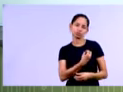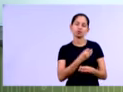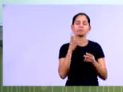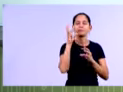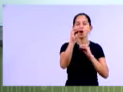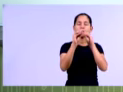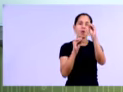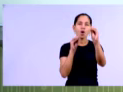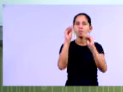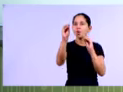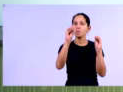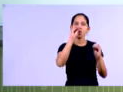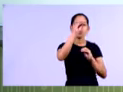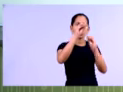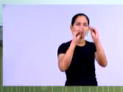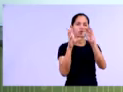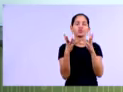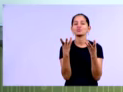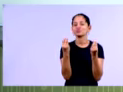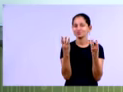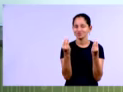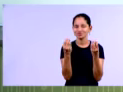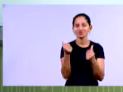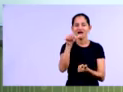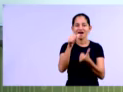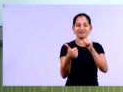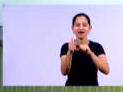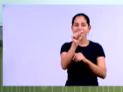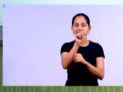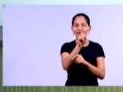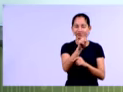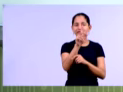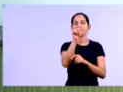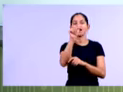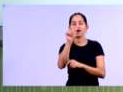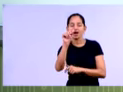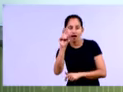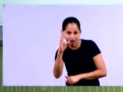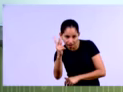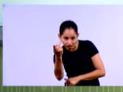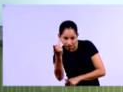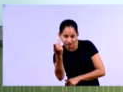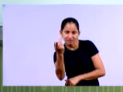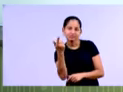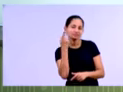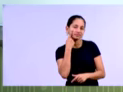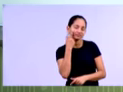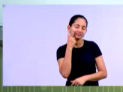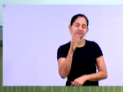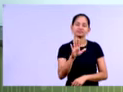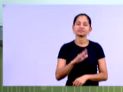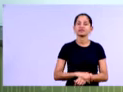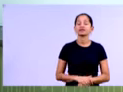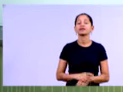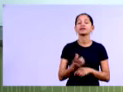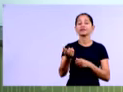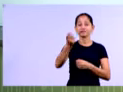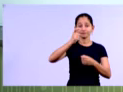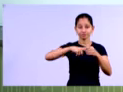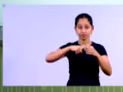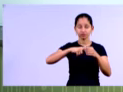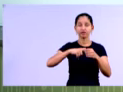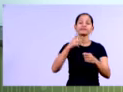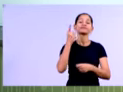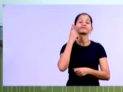preencher as planilhas de análise vertical e análise horizontal, de acordo com as equações que nós aprendemos, tá? E quando voltarmos,